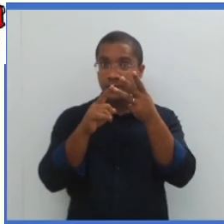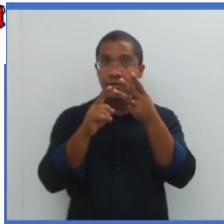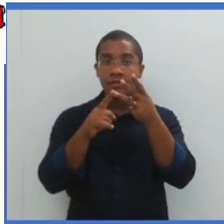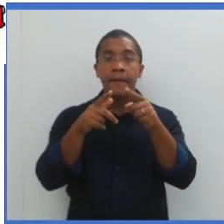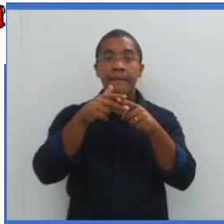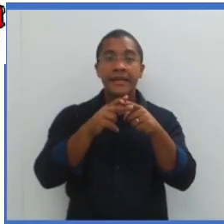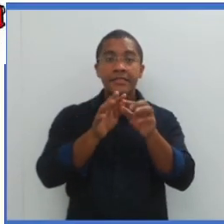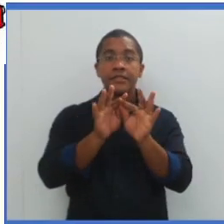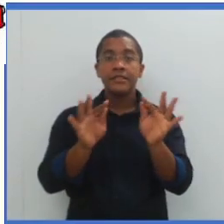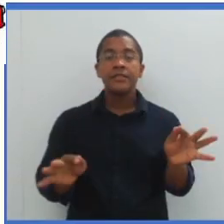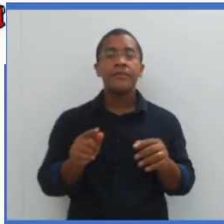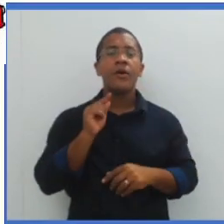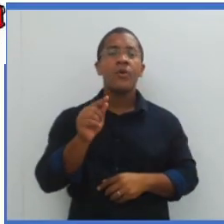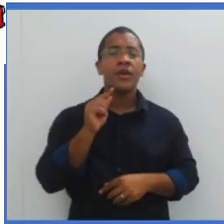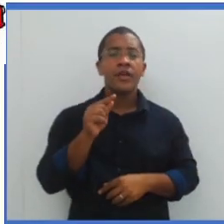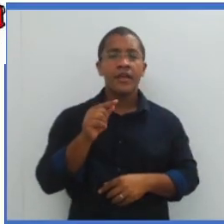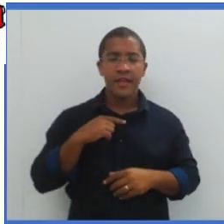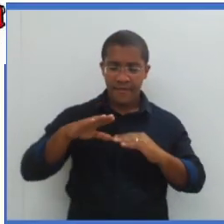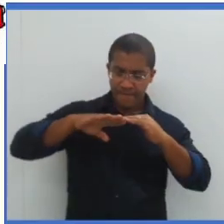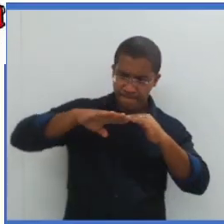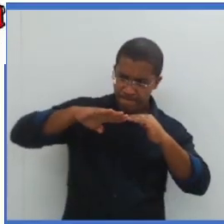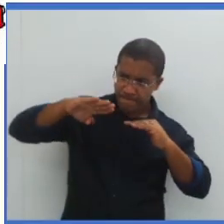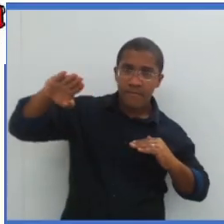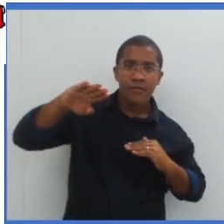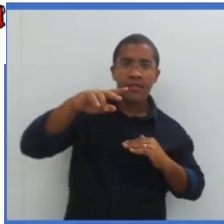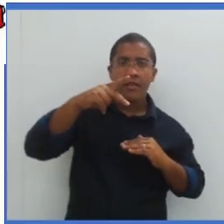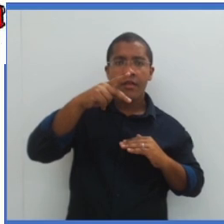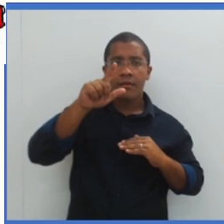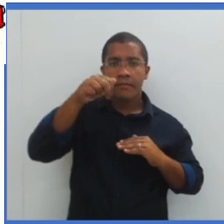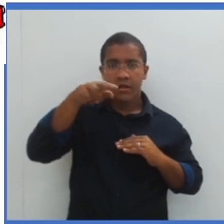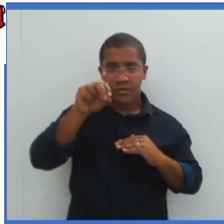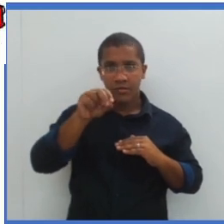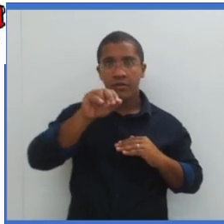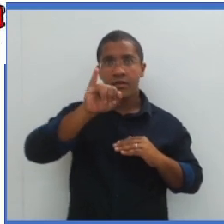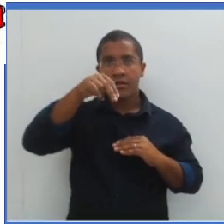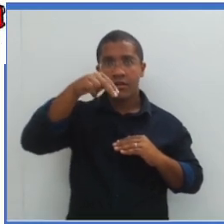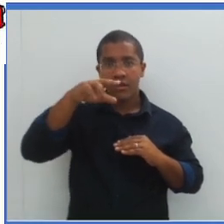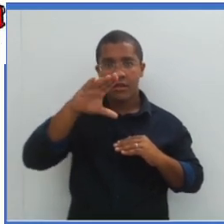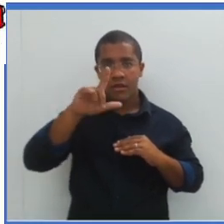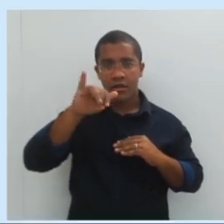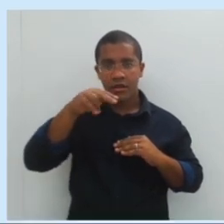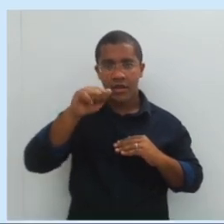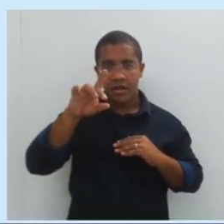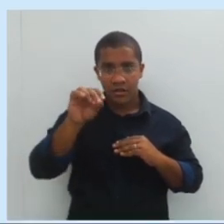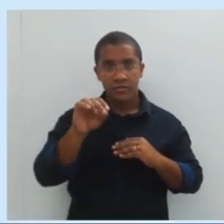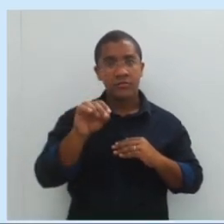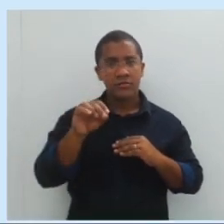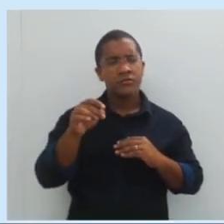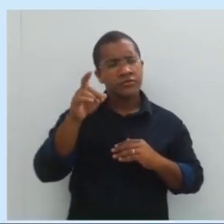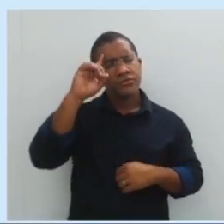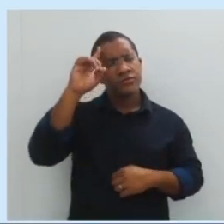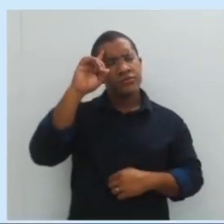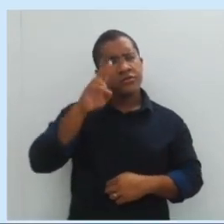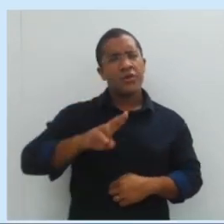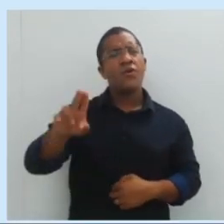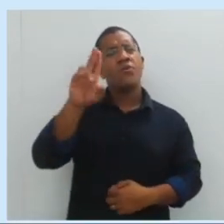modalidade de máquinas simples são os planos inclinados. Também muito utilizado no dia a